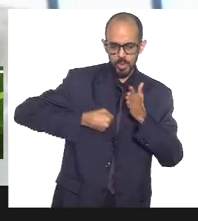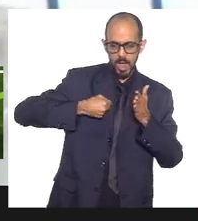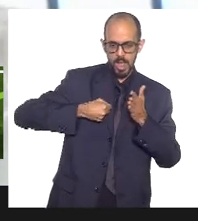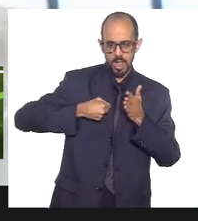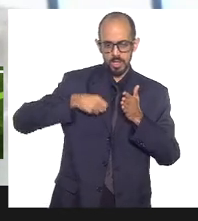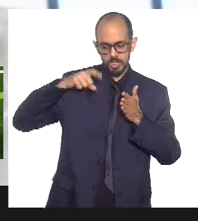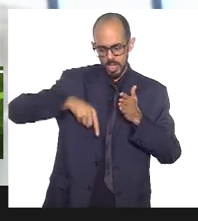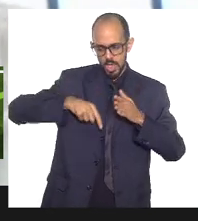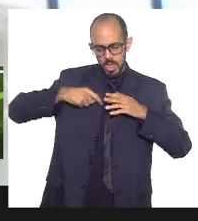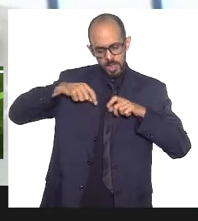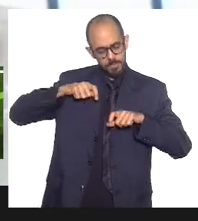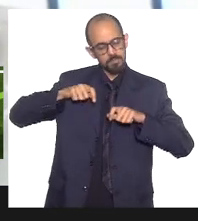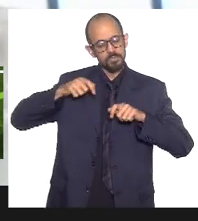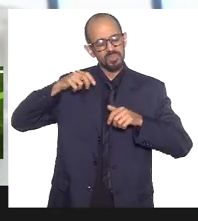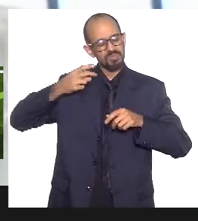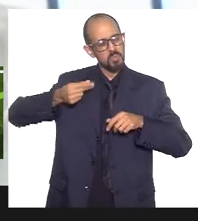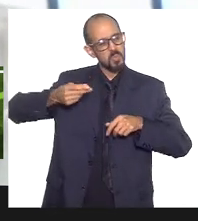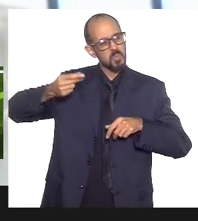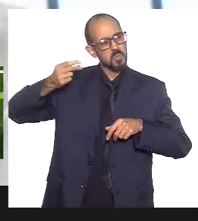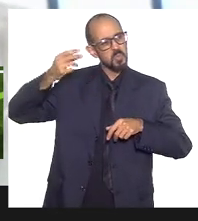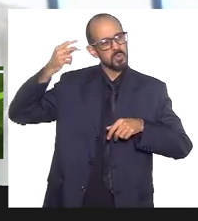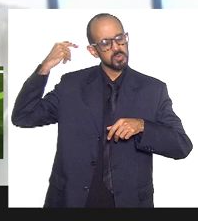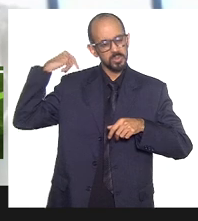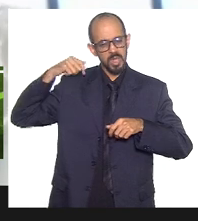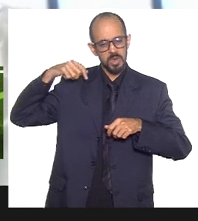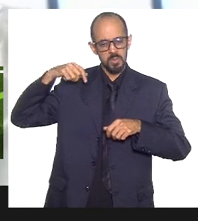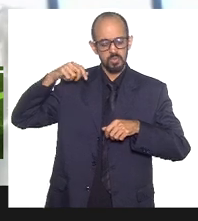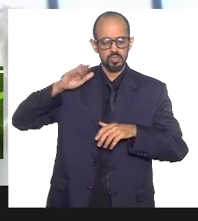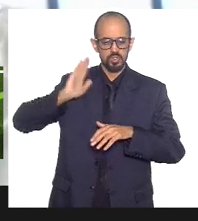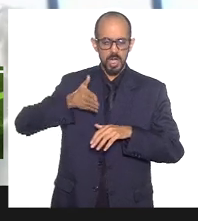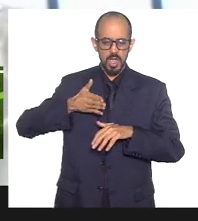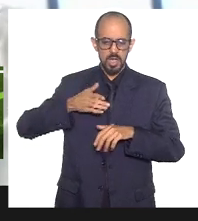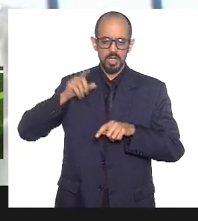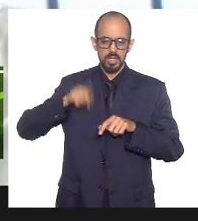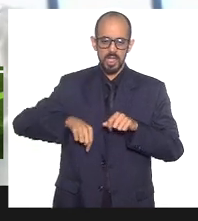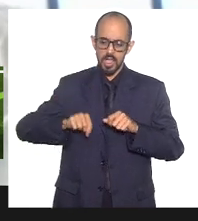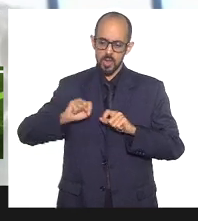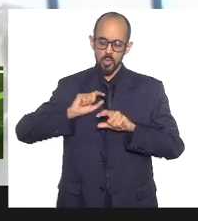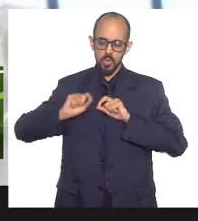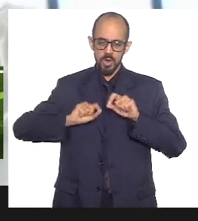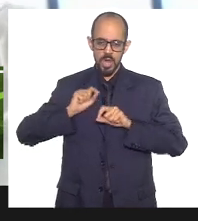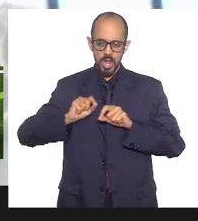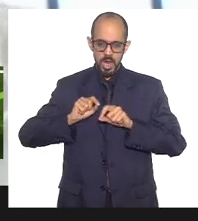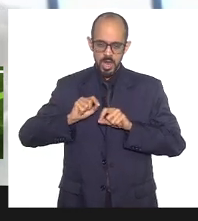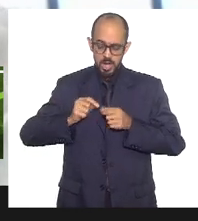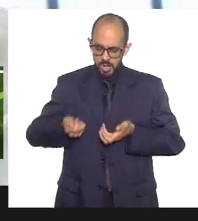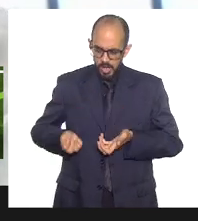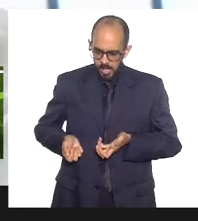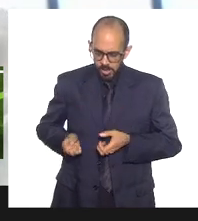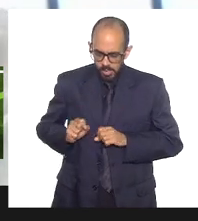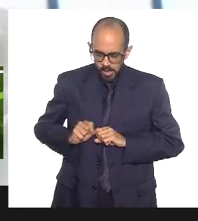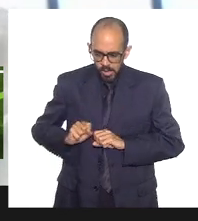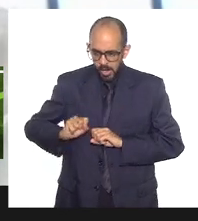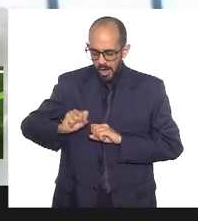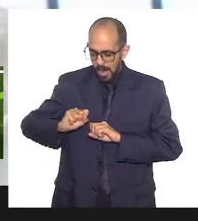antiga, é trabalhar essa educação